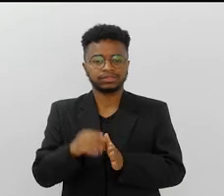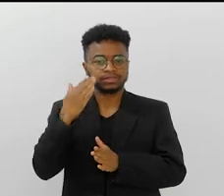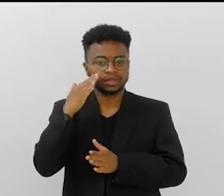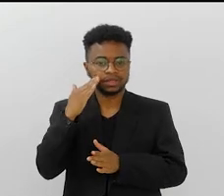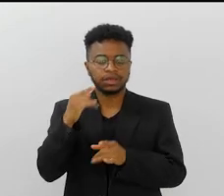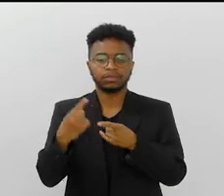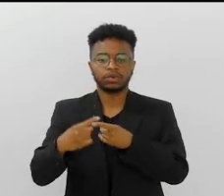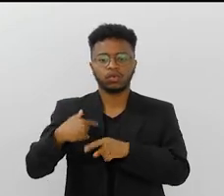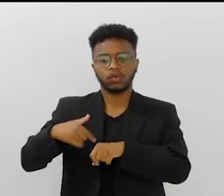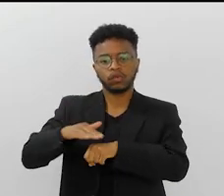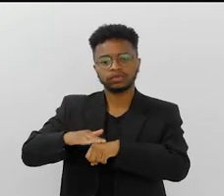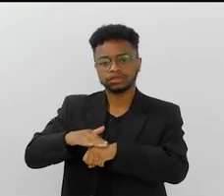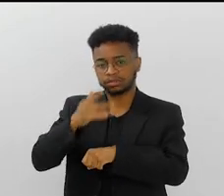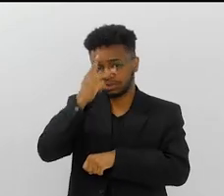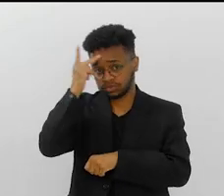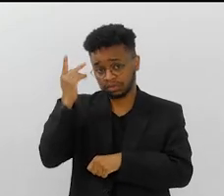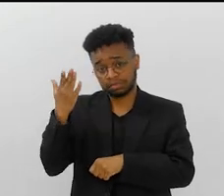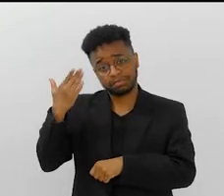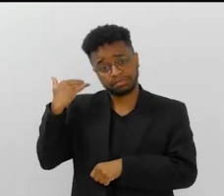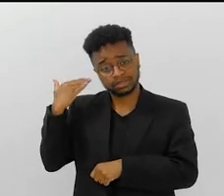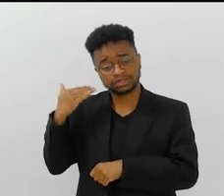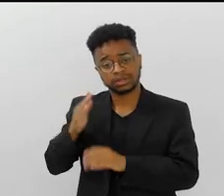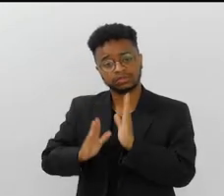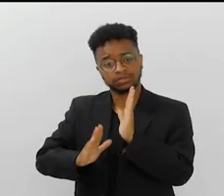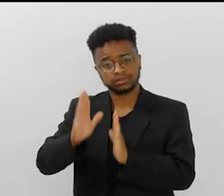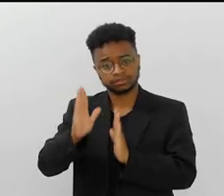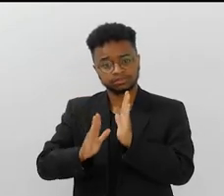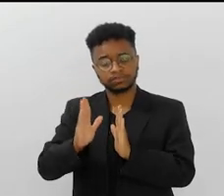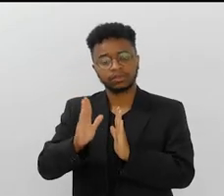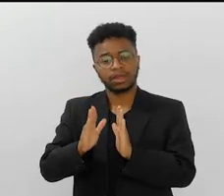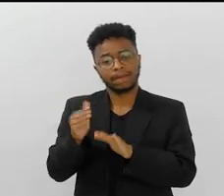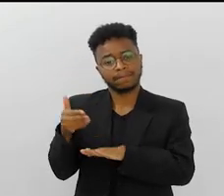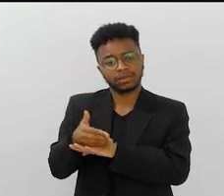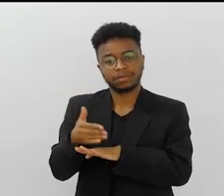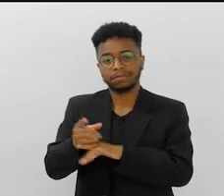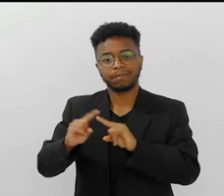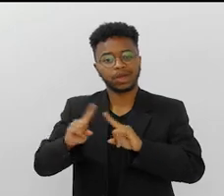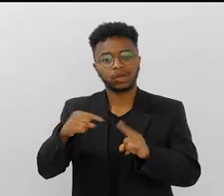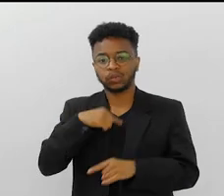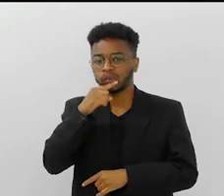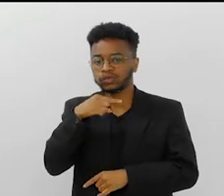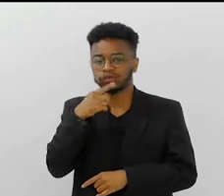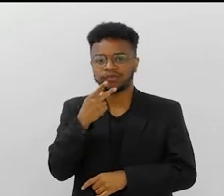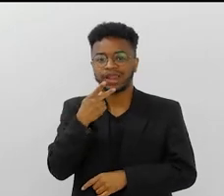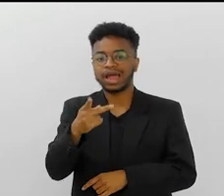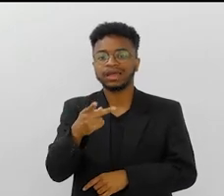com gente que participou da investigação na época, e eu não consigo formar um juízo para apontar o dedo e condenar.